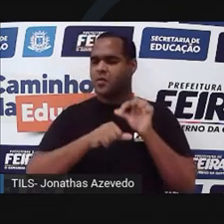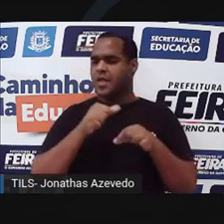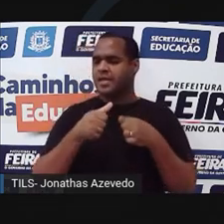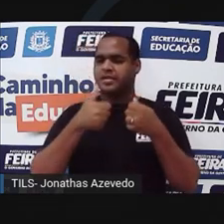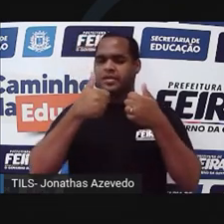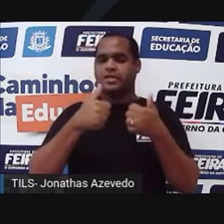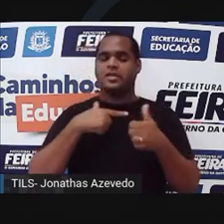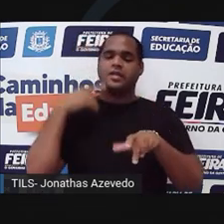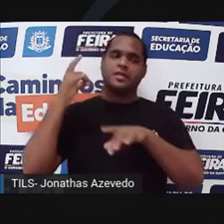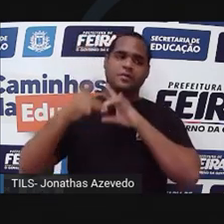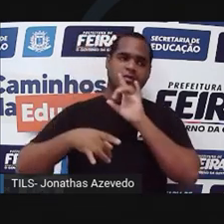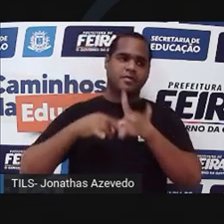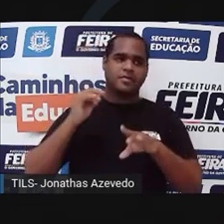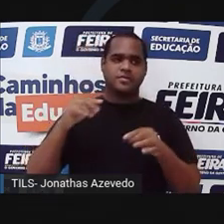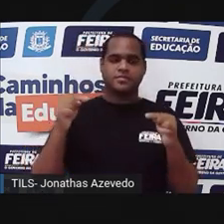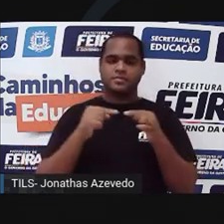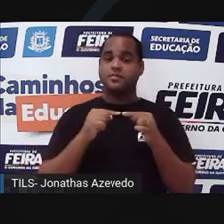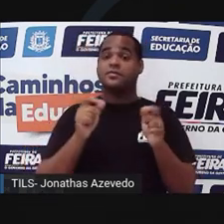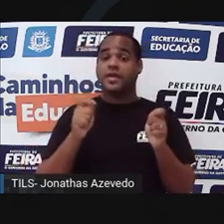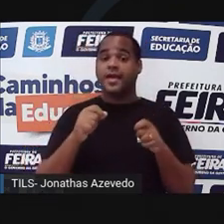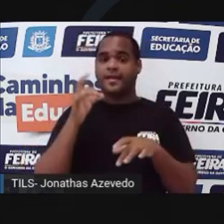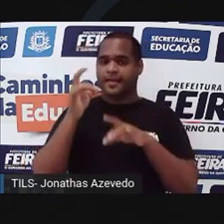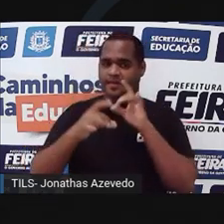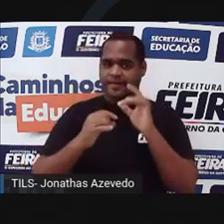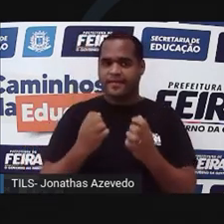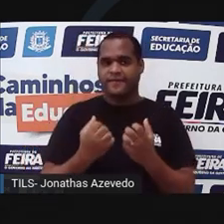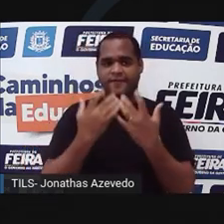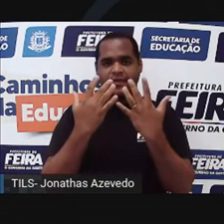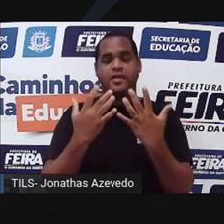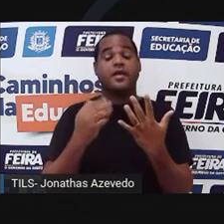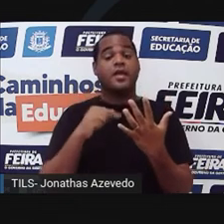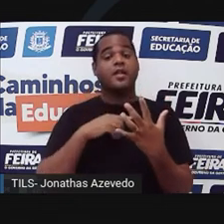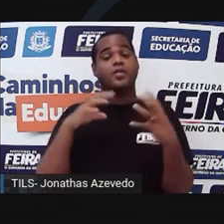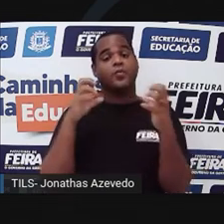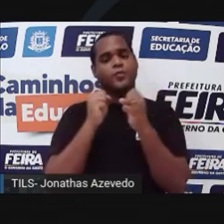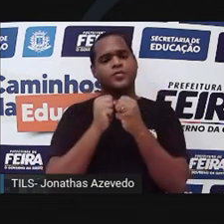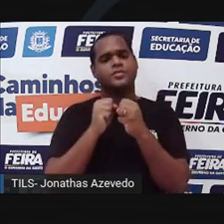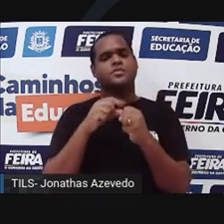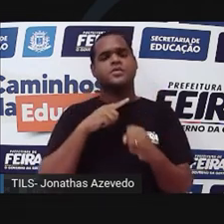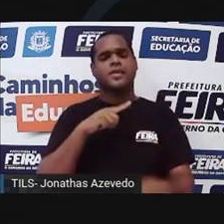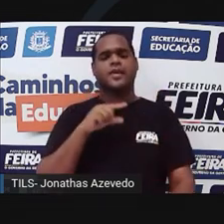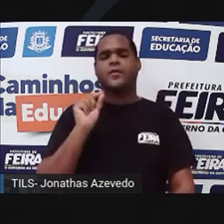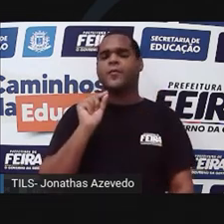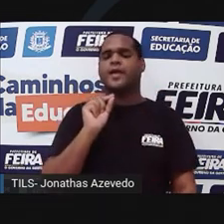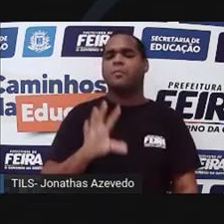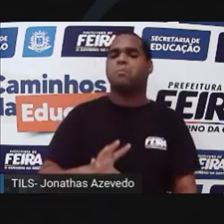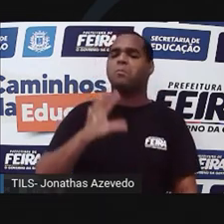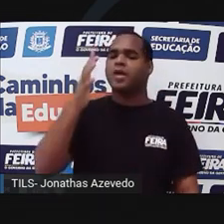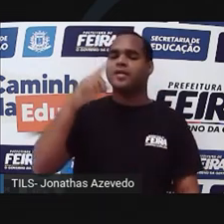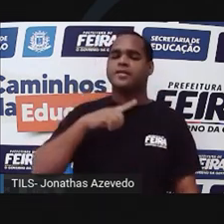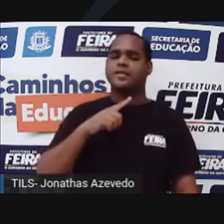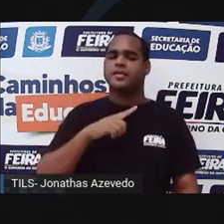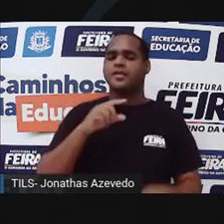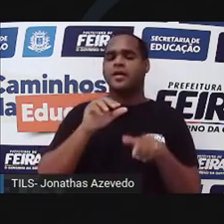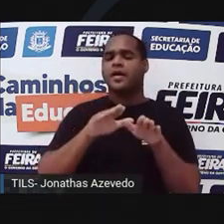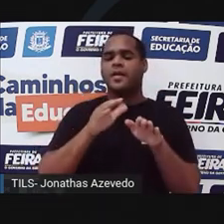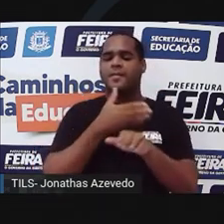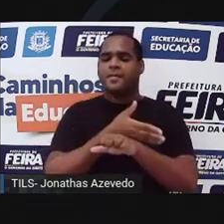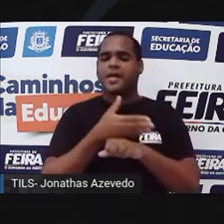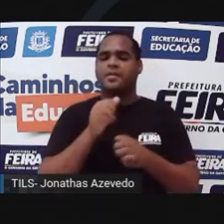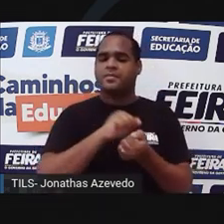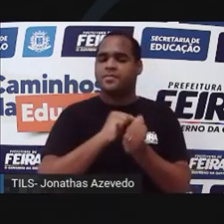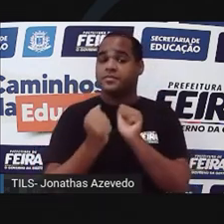sendo eliminados. Fora a própria fuligem, esse tronco fica escuro. O acontece com aquela mariposa branca que estava tão bem